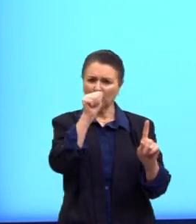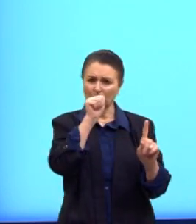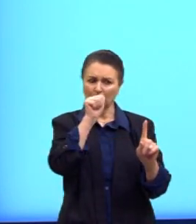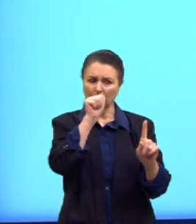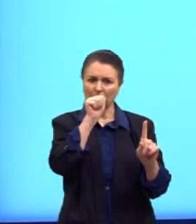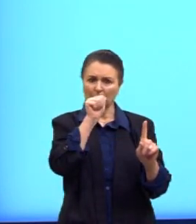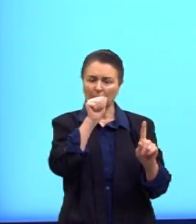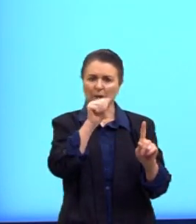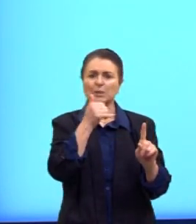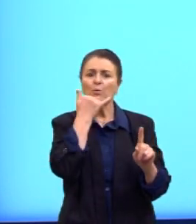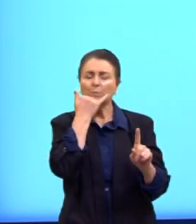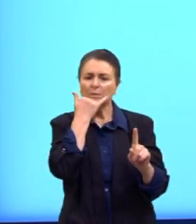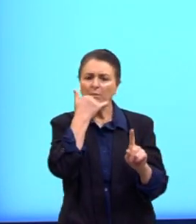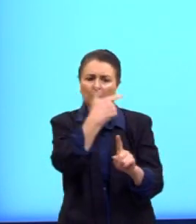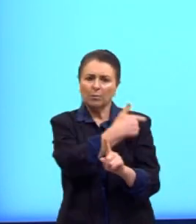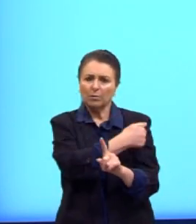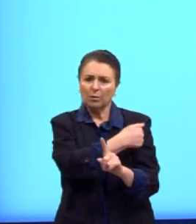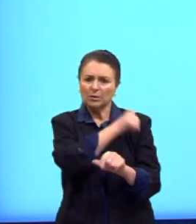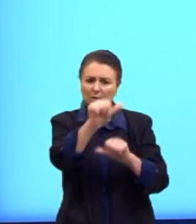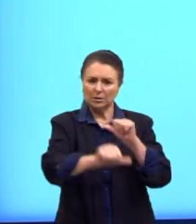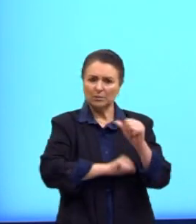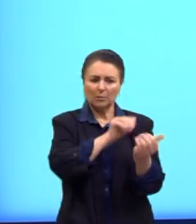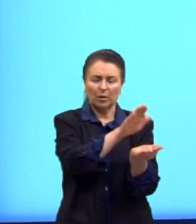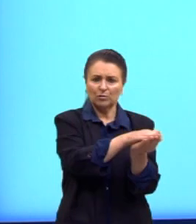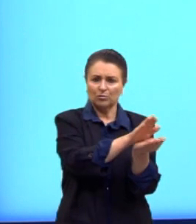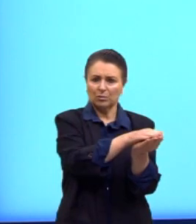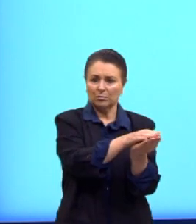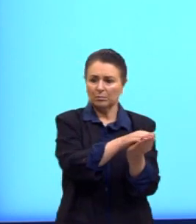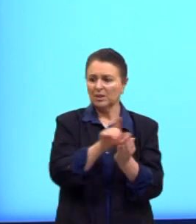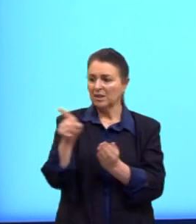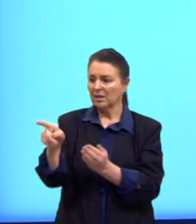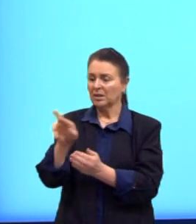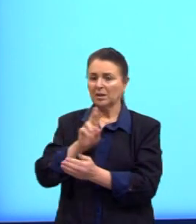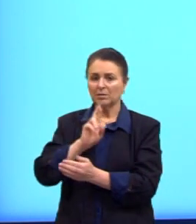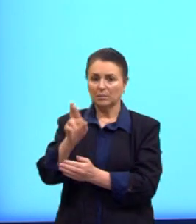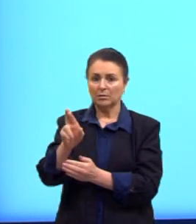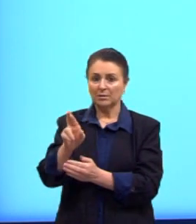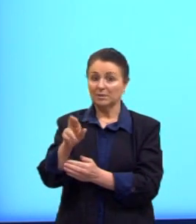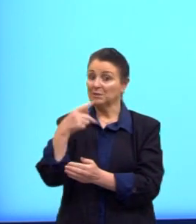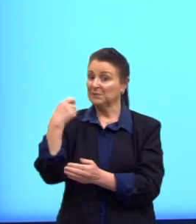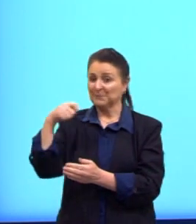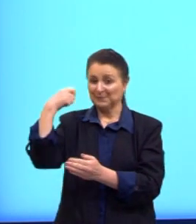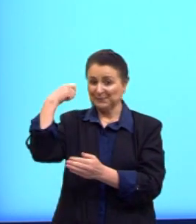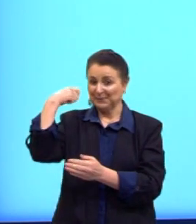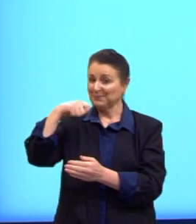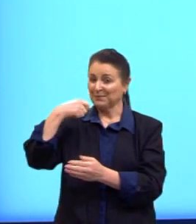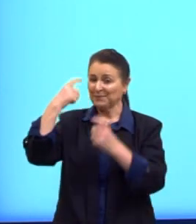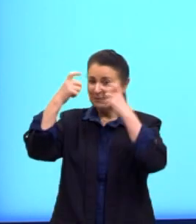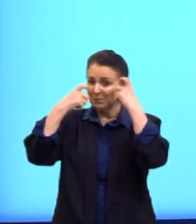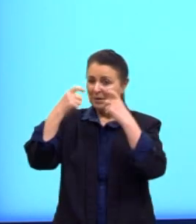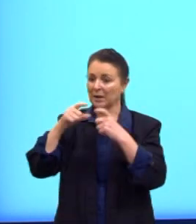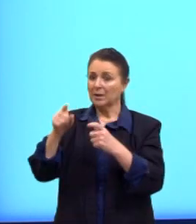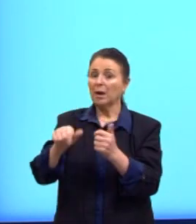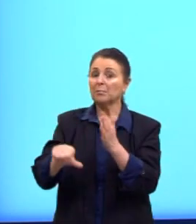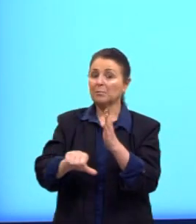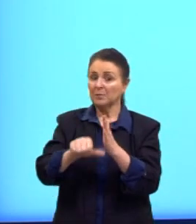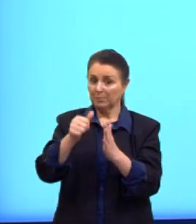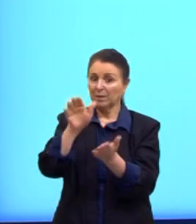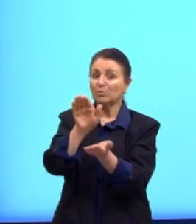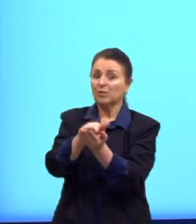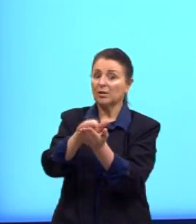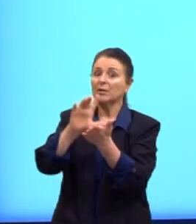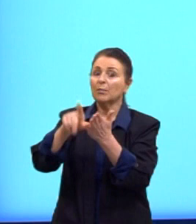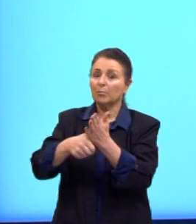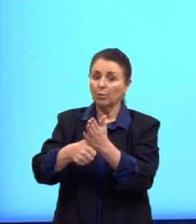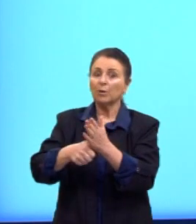jacaré? O segundo responde, não se preocupe, são duas doses. Na primeira você vira e na